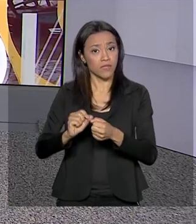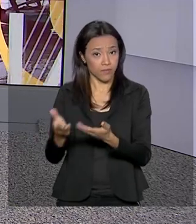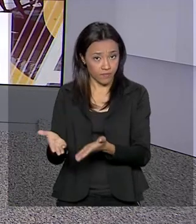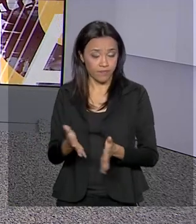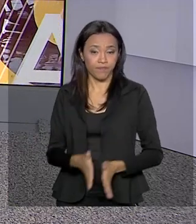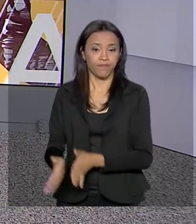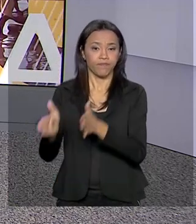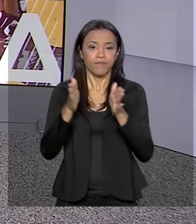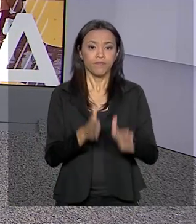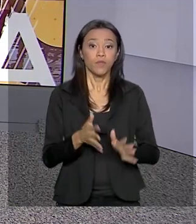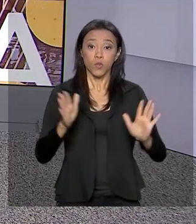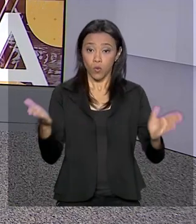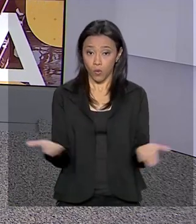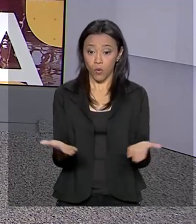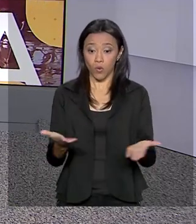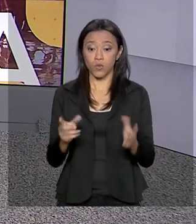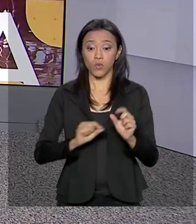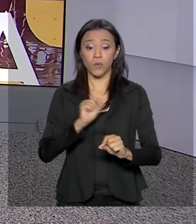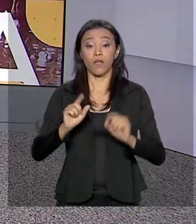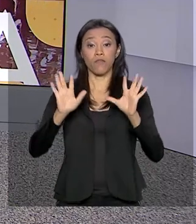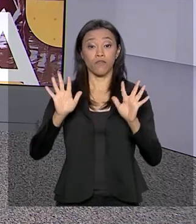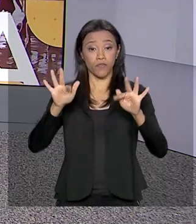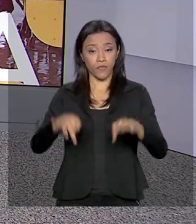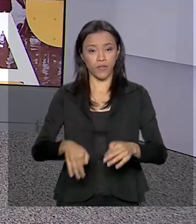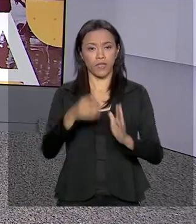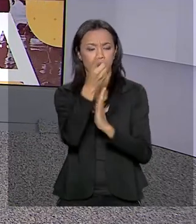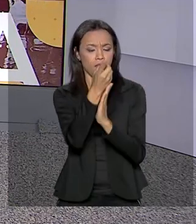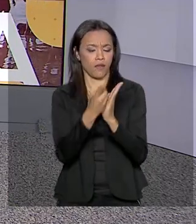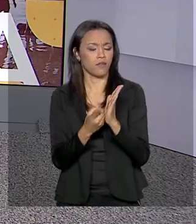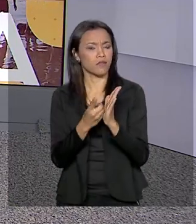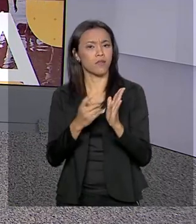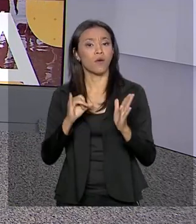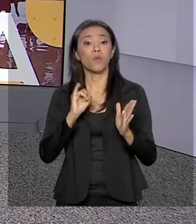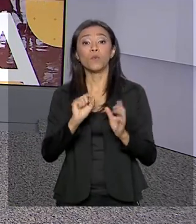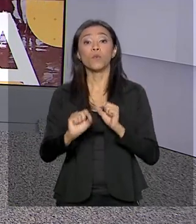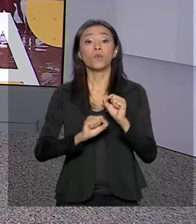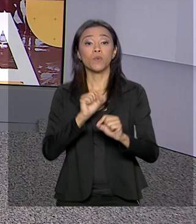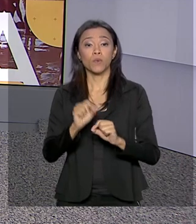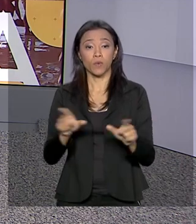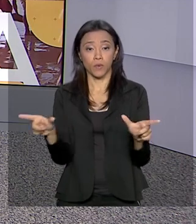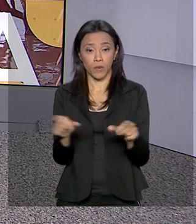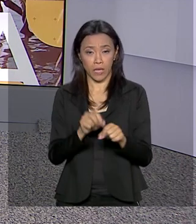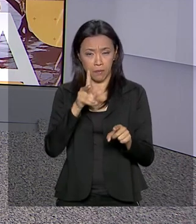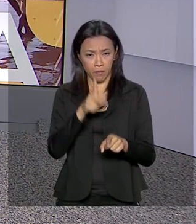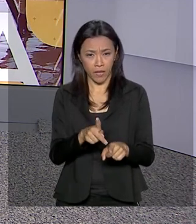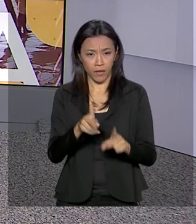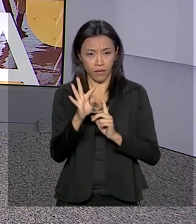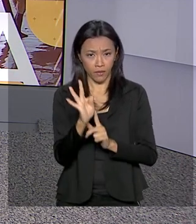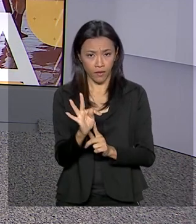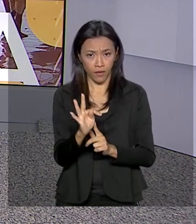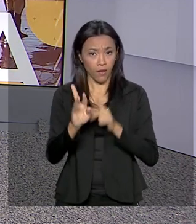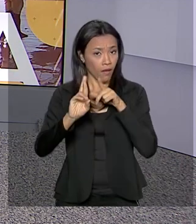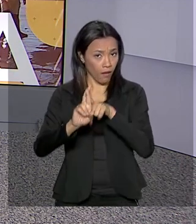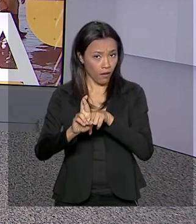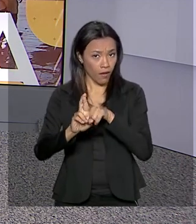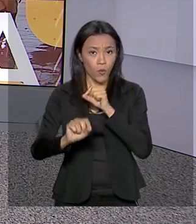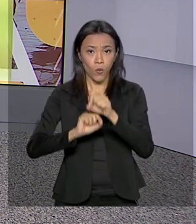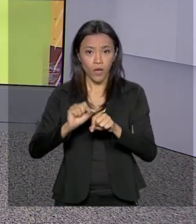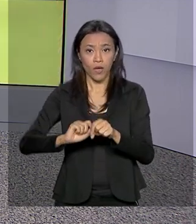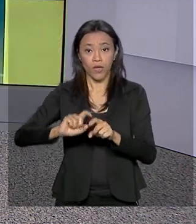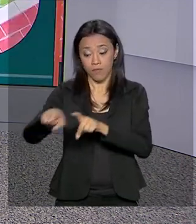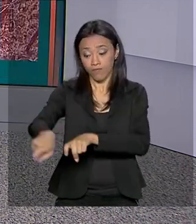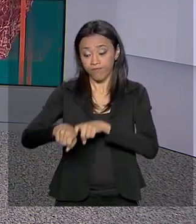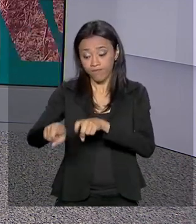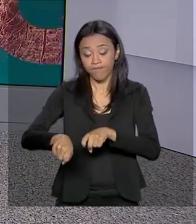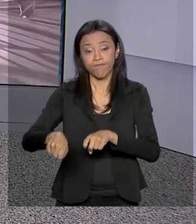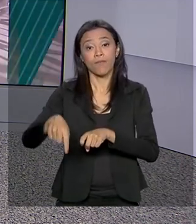Termina hoje o prazo para a declaração do imposto sobre a propriedade territorial rural. Como o nome já diz,